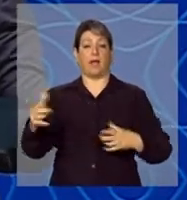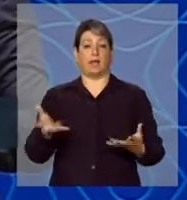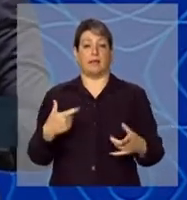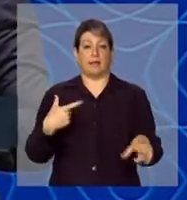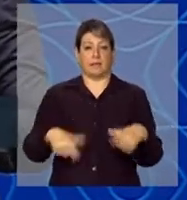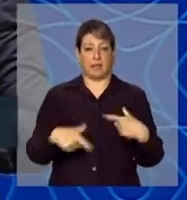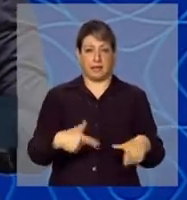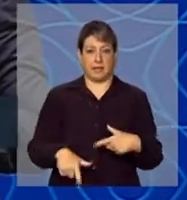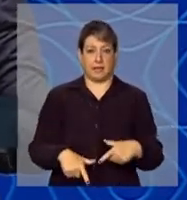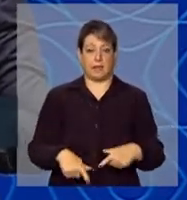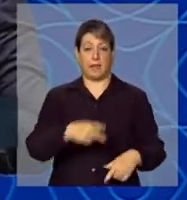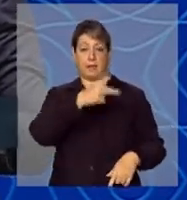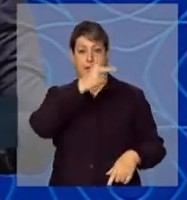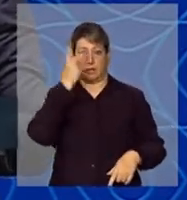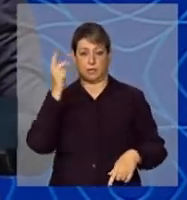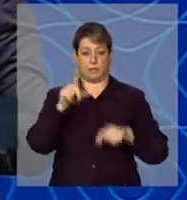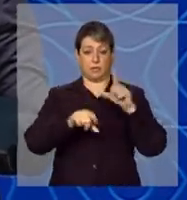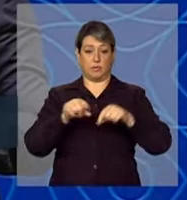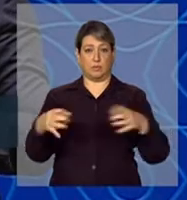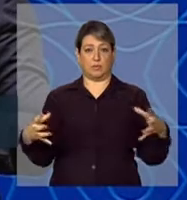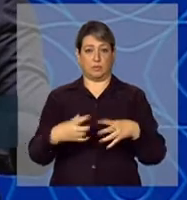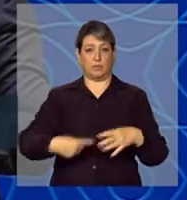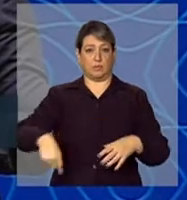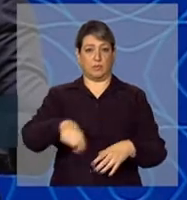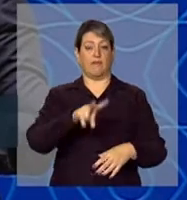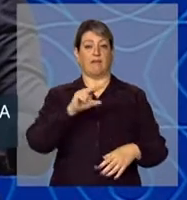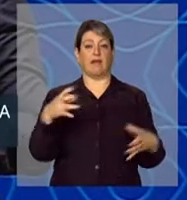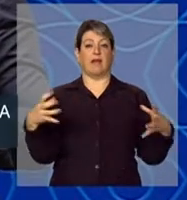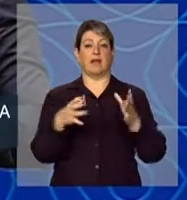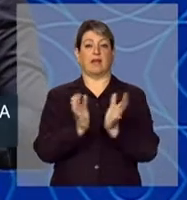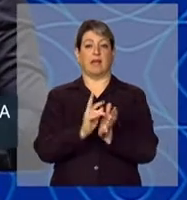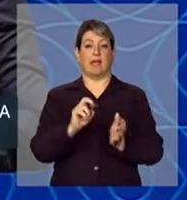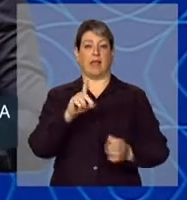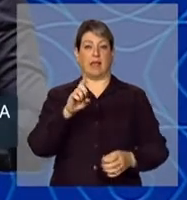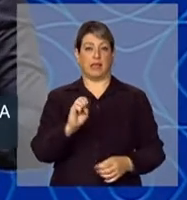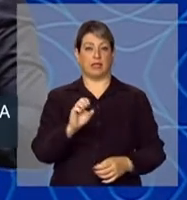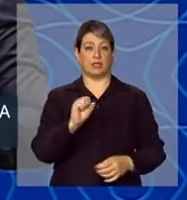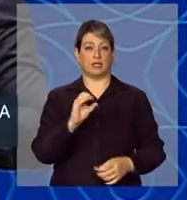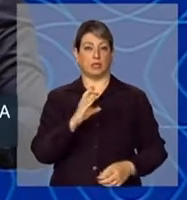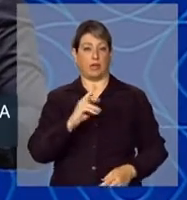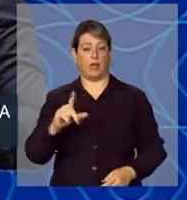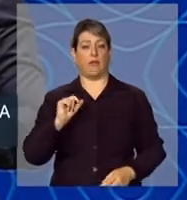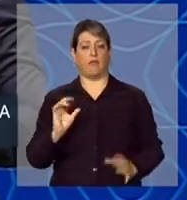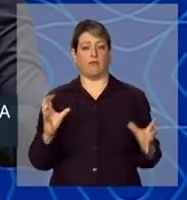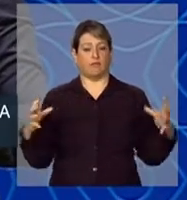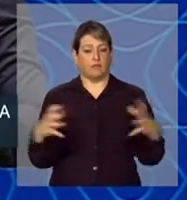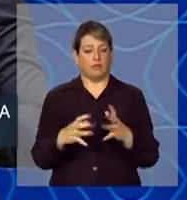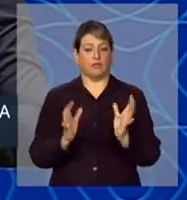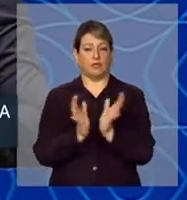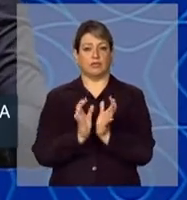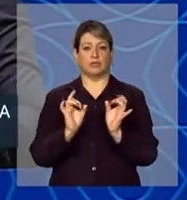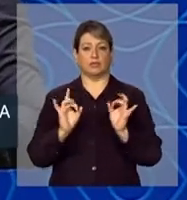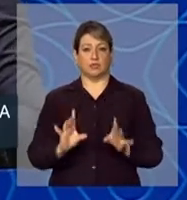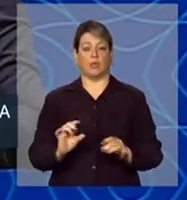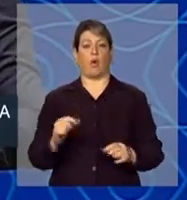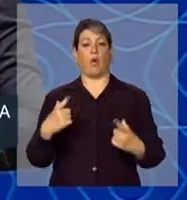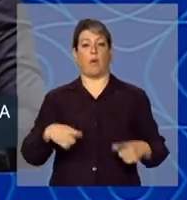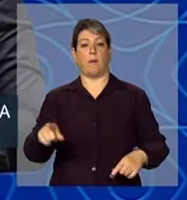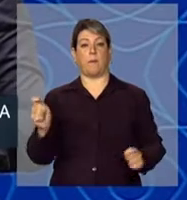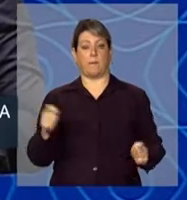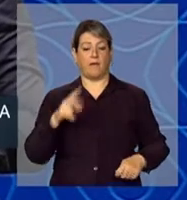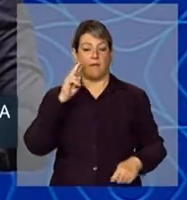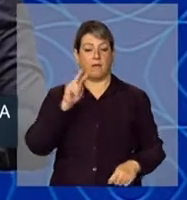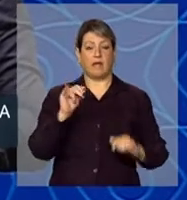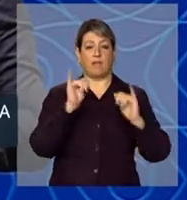trabalhar. Os selecionados vão fazer parte de uma rede social fechada, onde ele pode acessar uma cartilha com